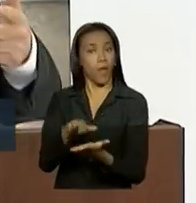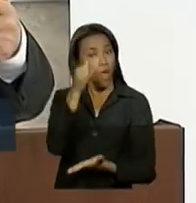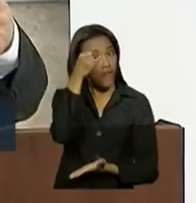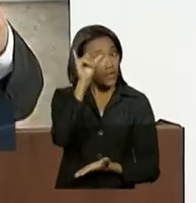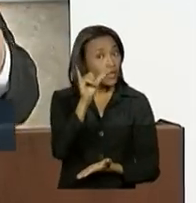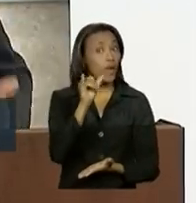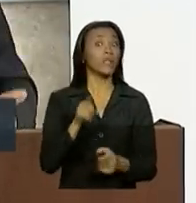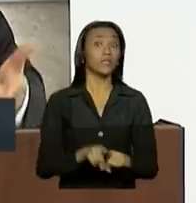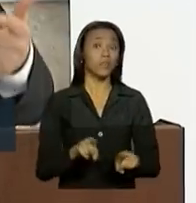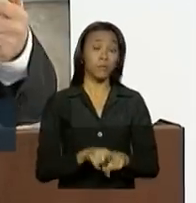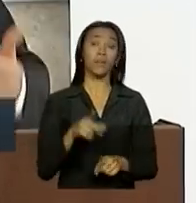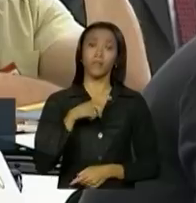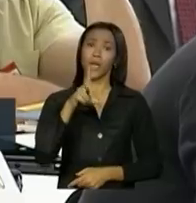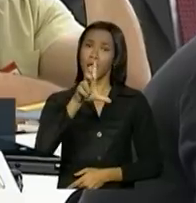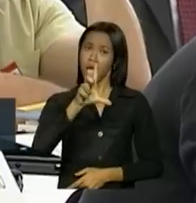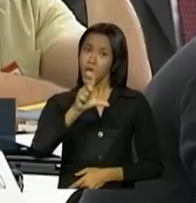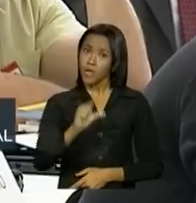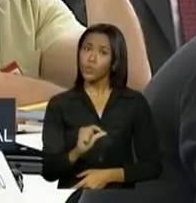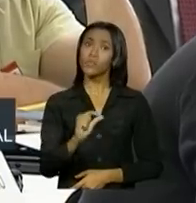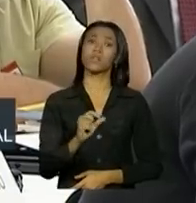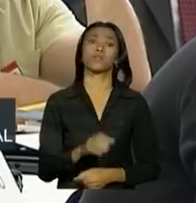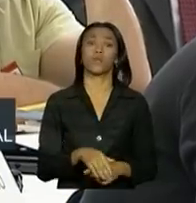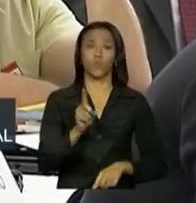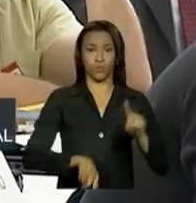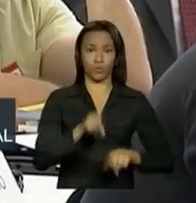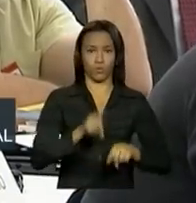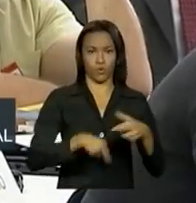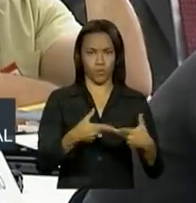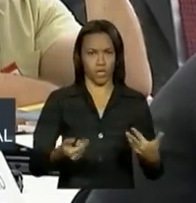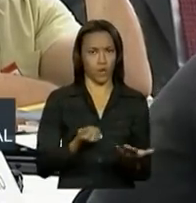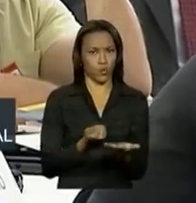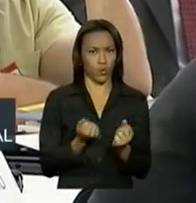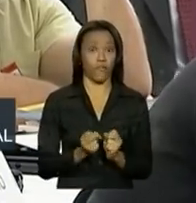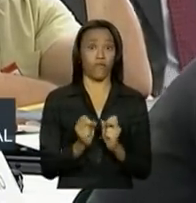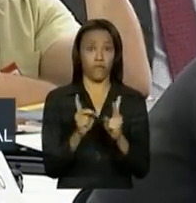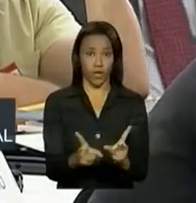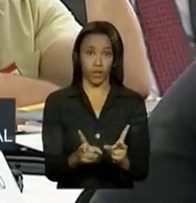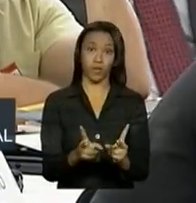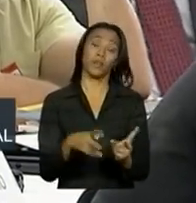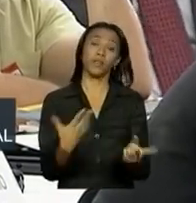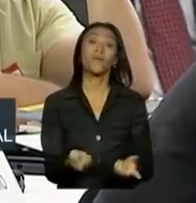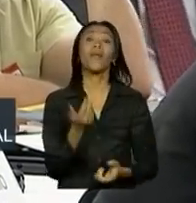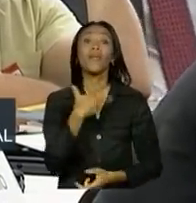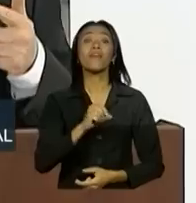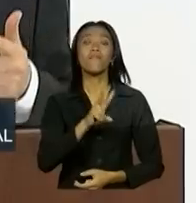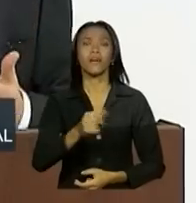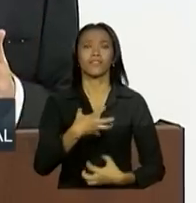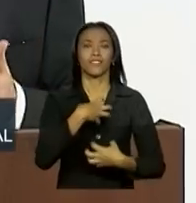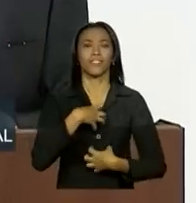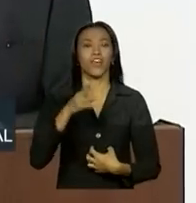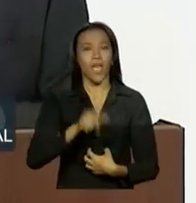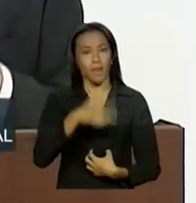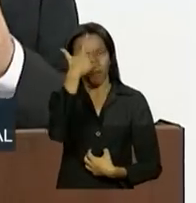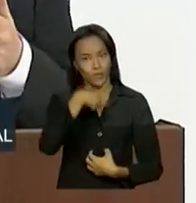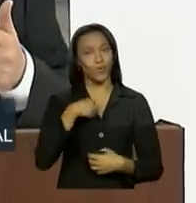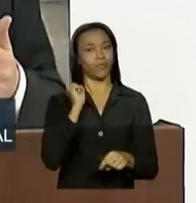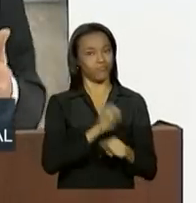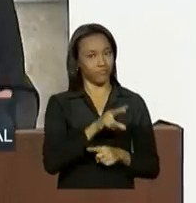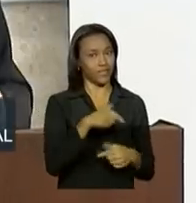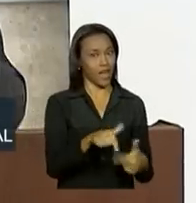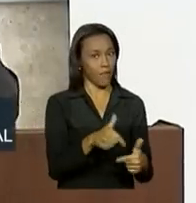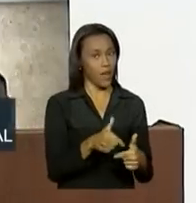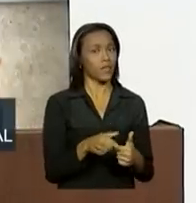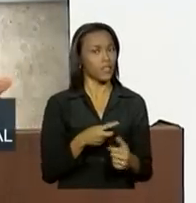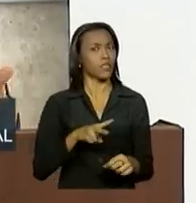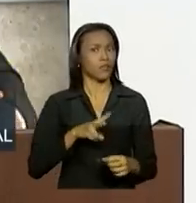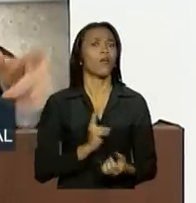haja redução do preço dos produtos. Portanto, o beneficiário é o trabalhador que mantém o emprego e